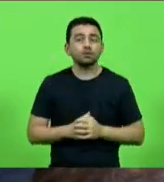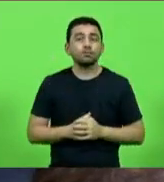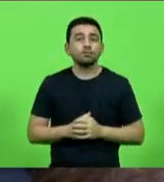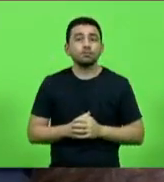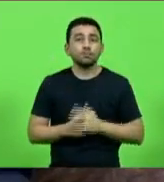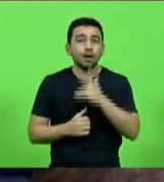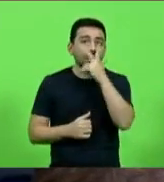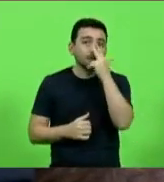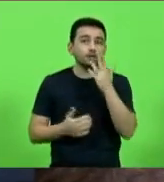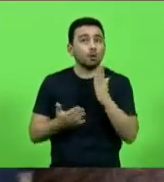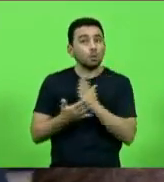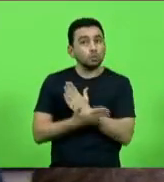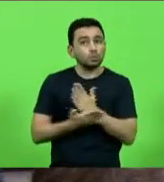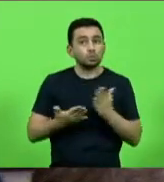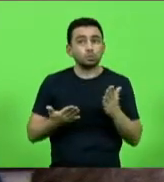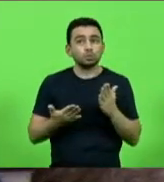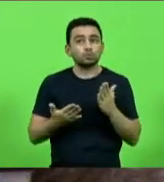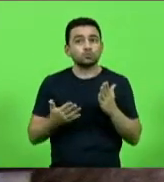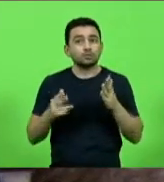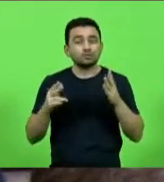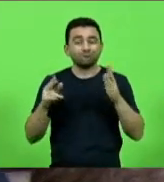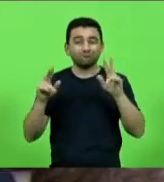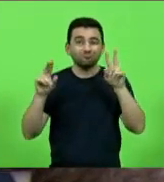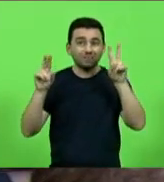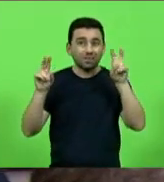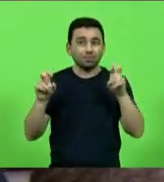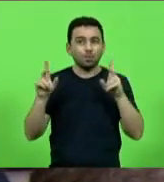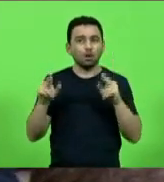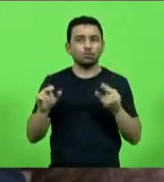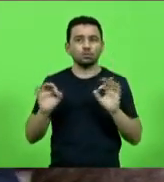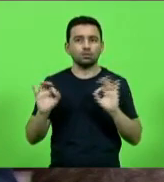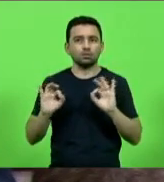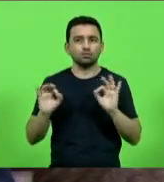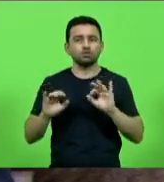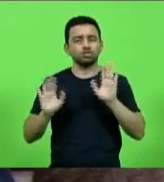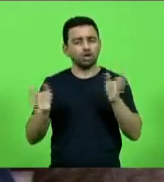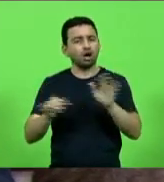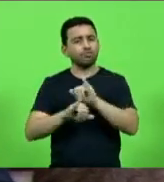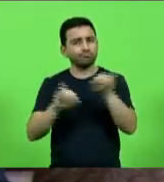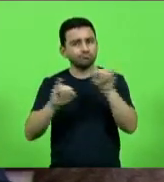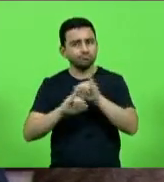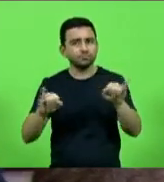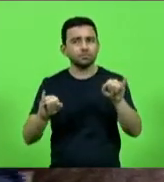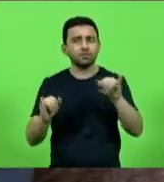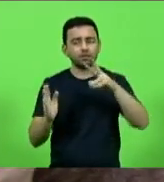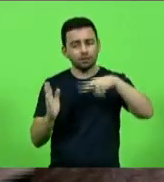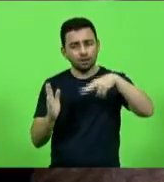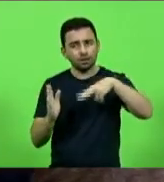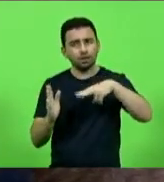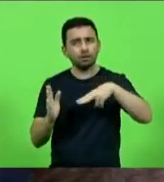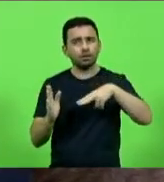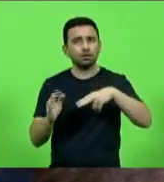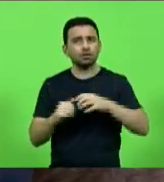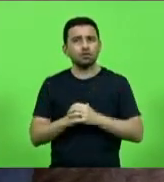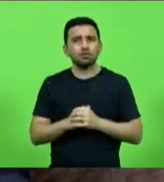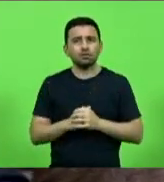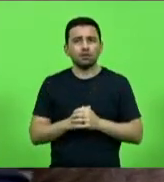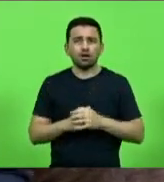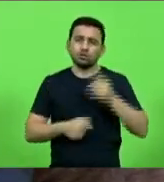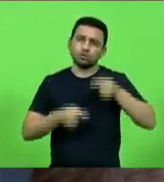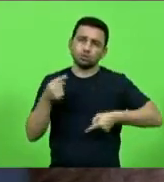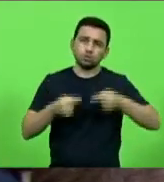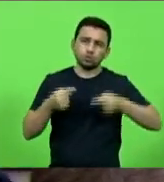alguns não estão tratando isso desta forma, que está em qualquer noticiário aqui que você vai ler essa situação. Agora, a discussão da